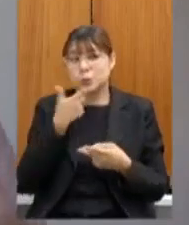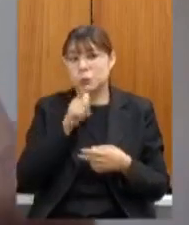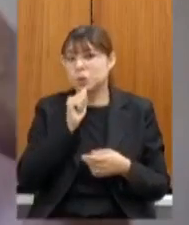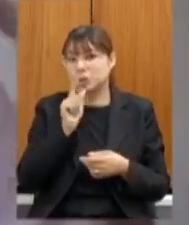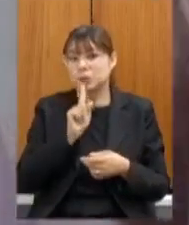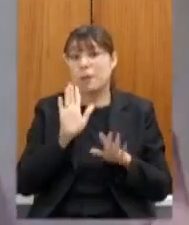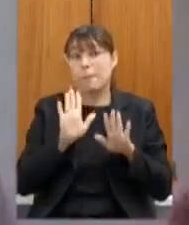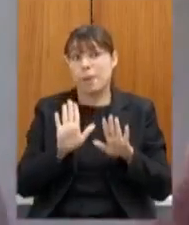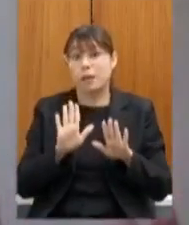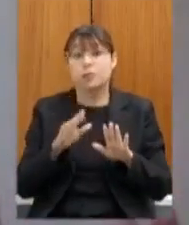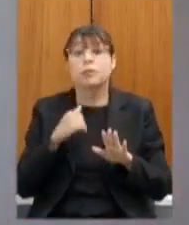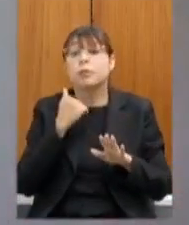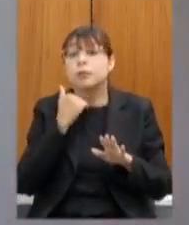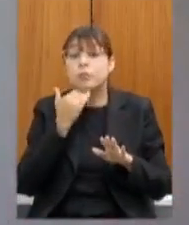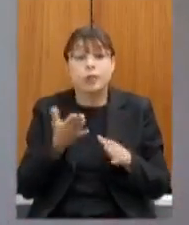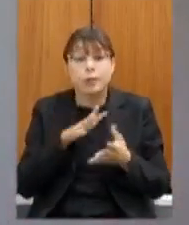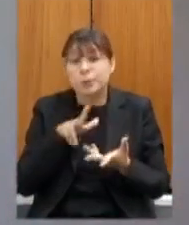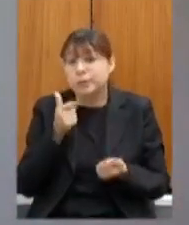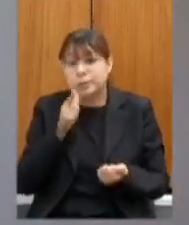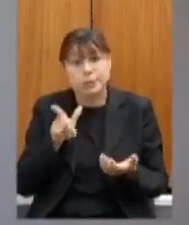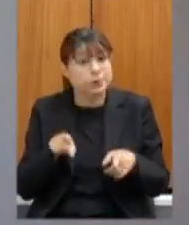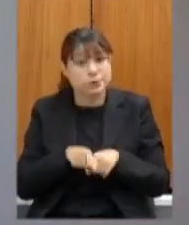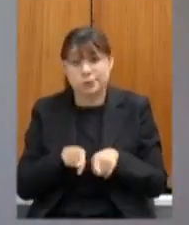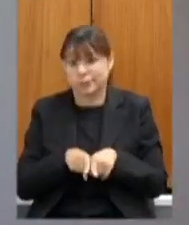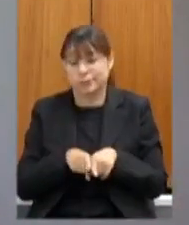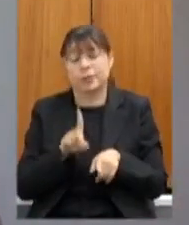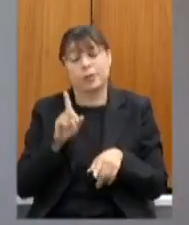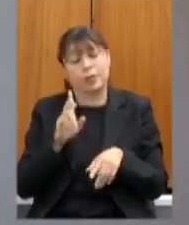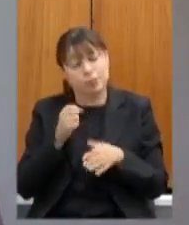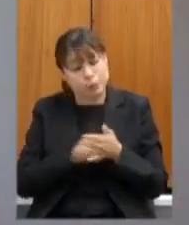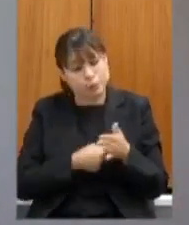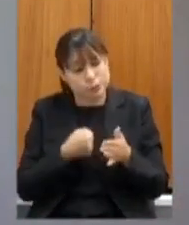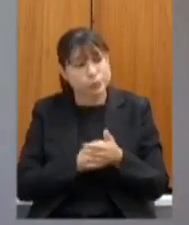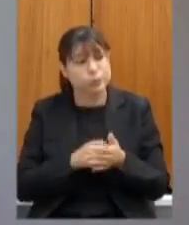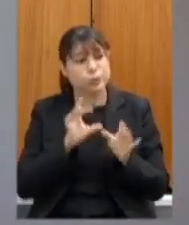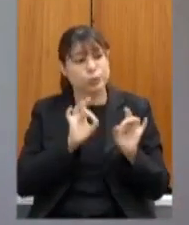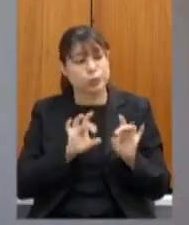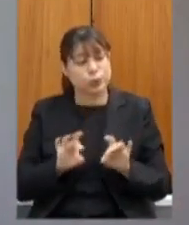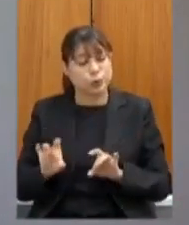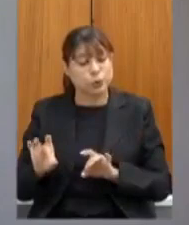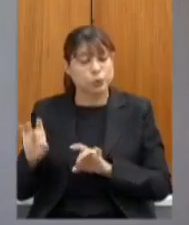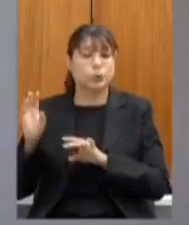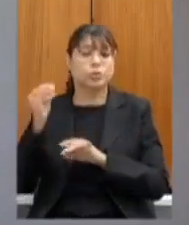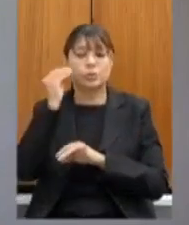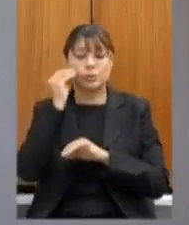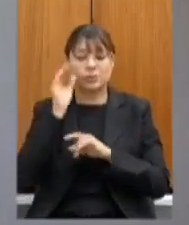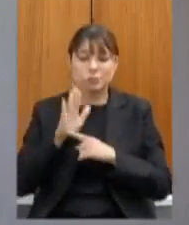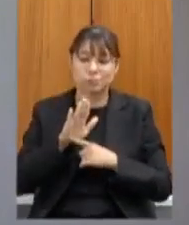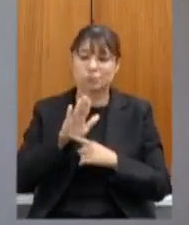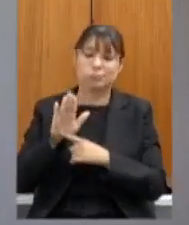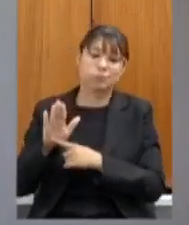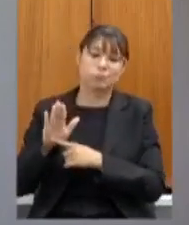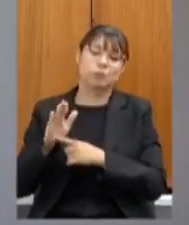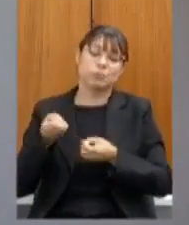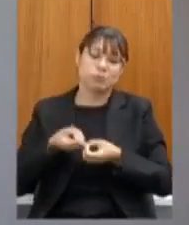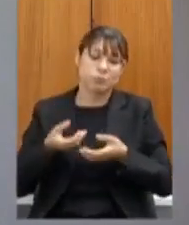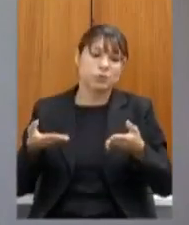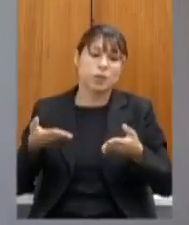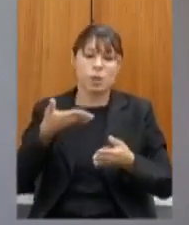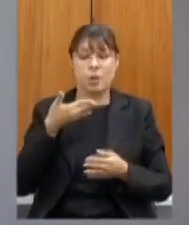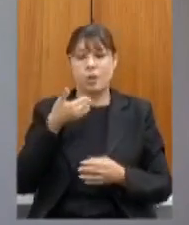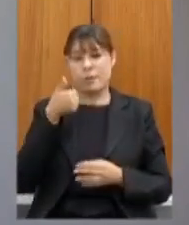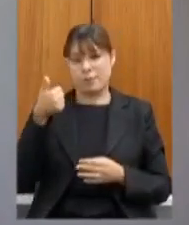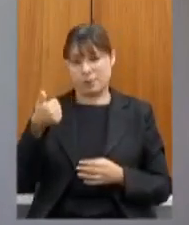conseguiu no mundo mas é a luta diária que a gente vem tendo para conseguir oferecer o melhor e aí o